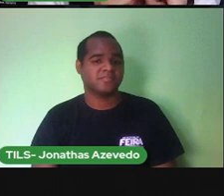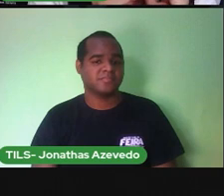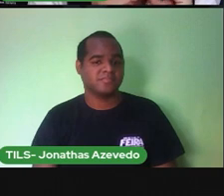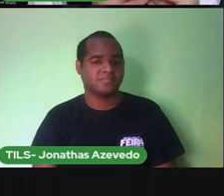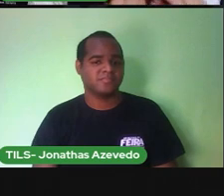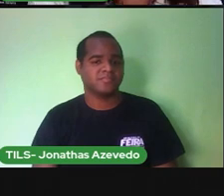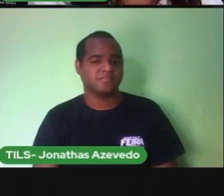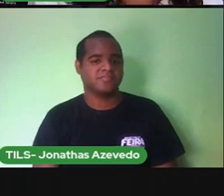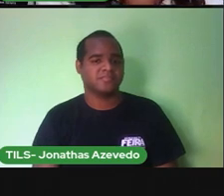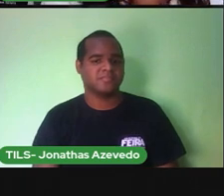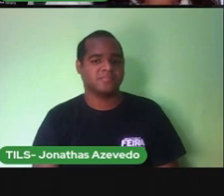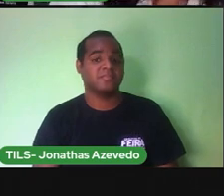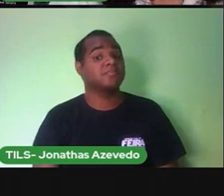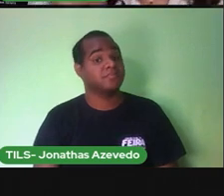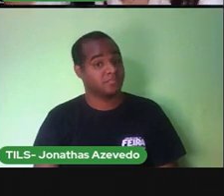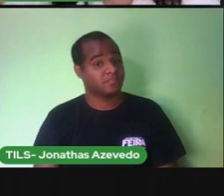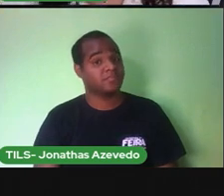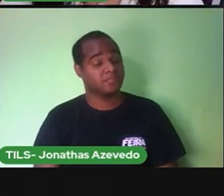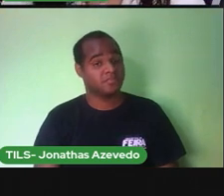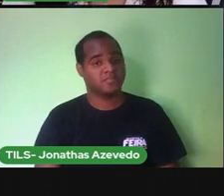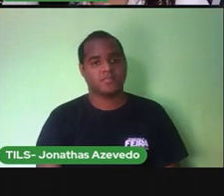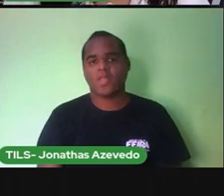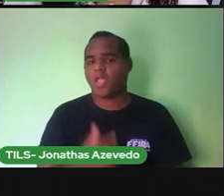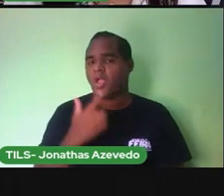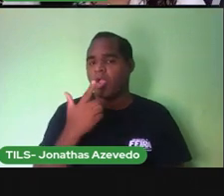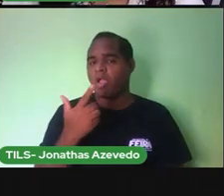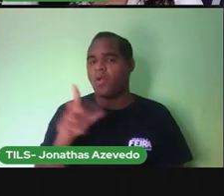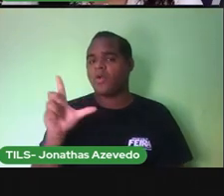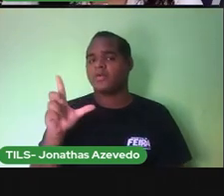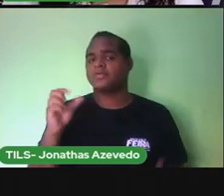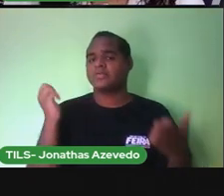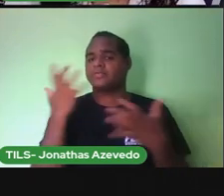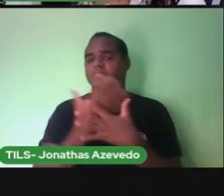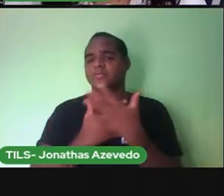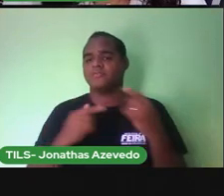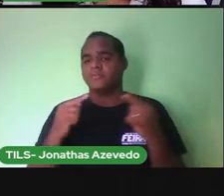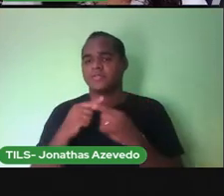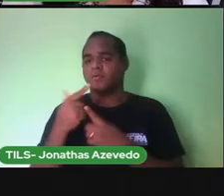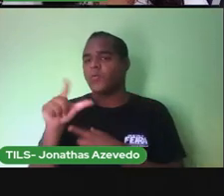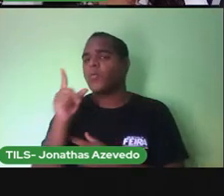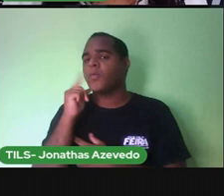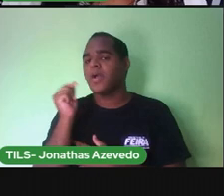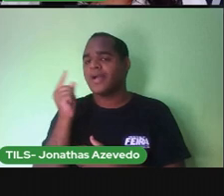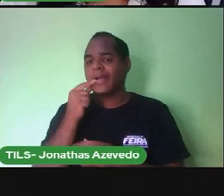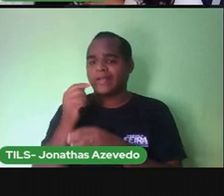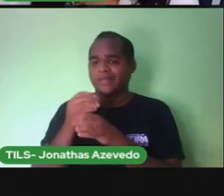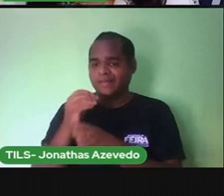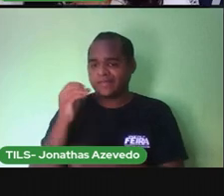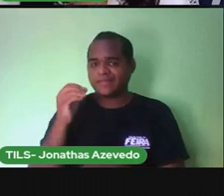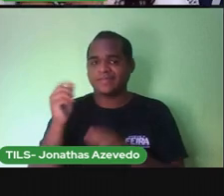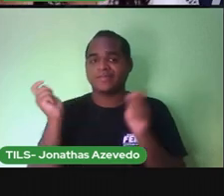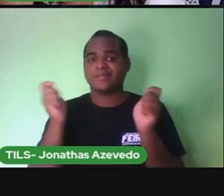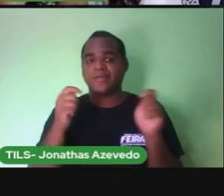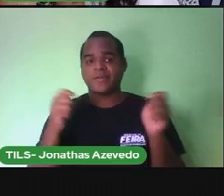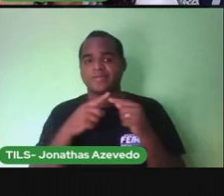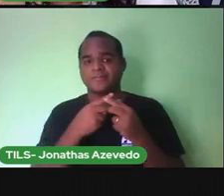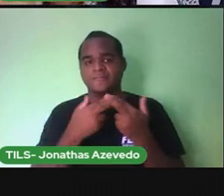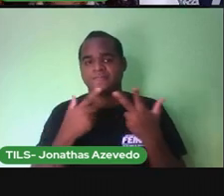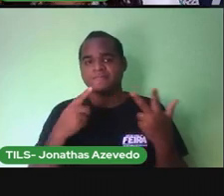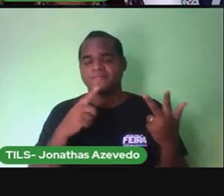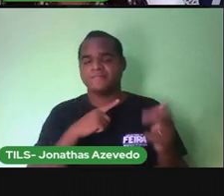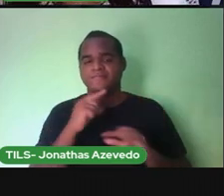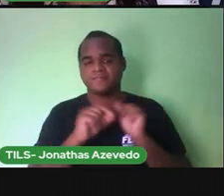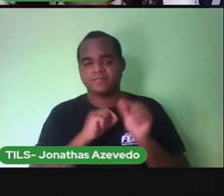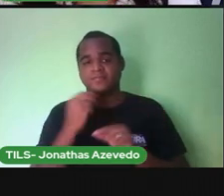acha Que existe Uma outra versão Dessa cantiga Atirei o pau no gato Você acha Ou já